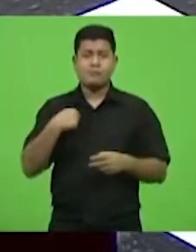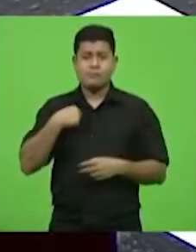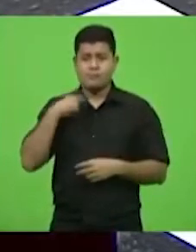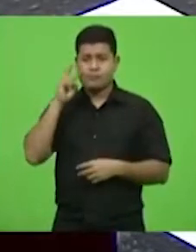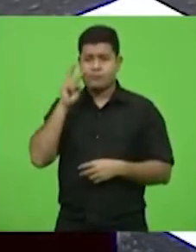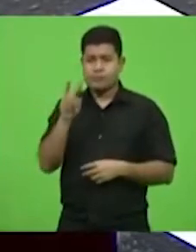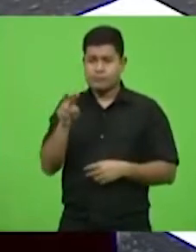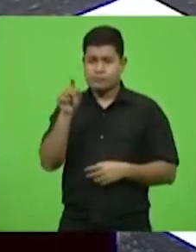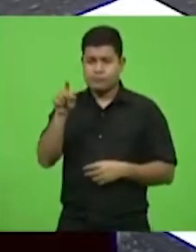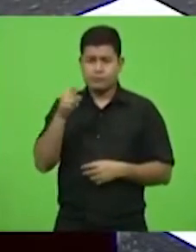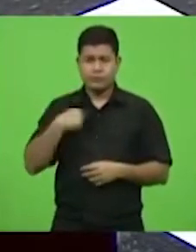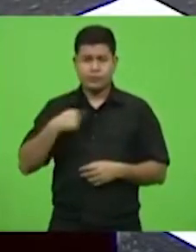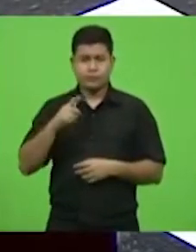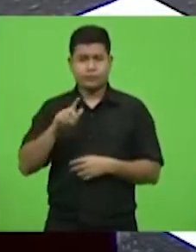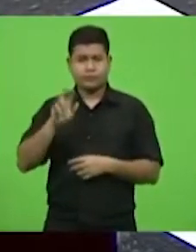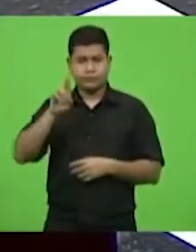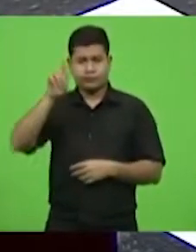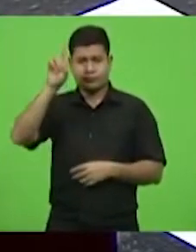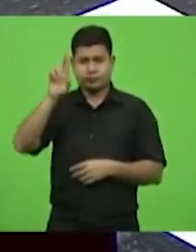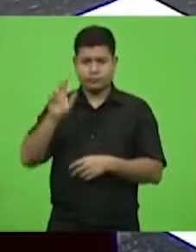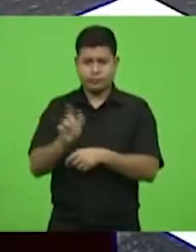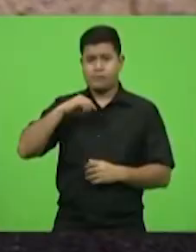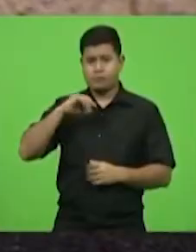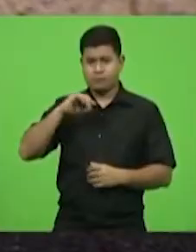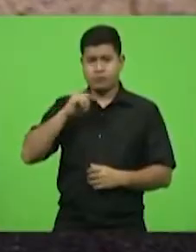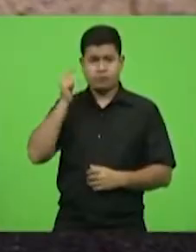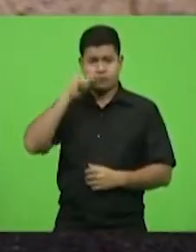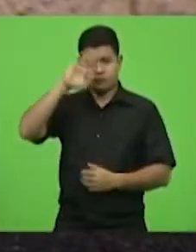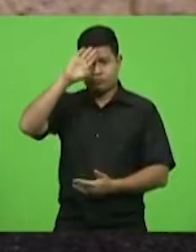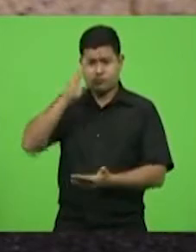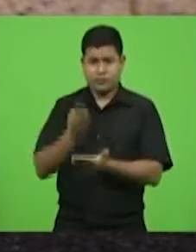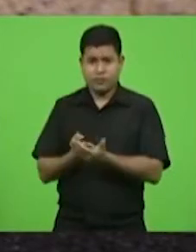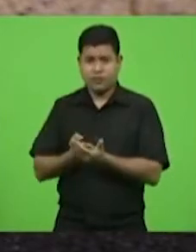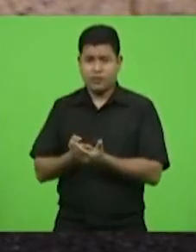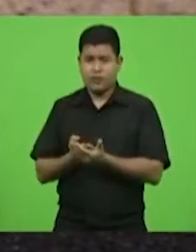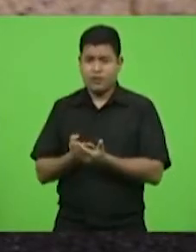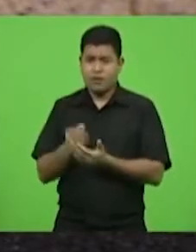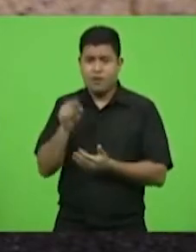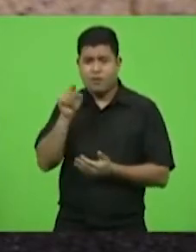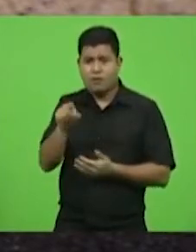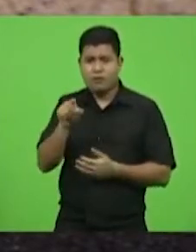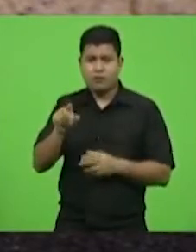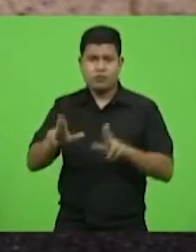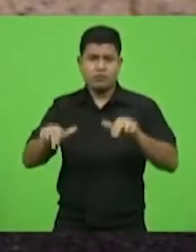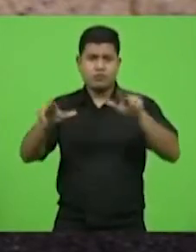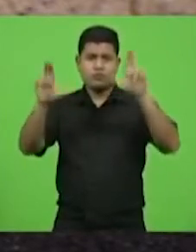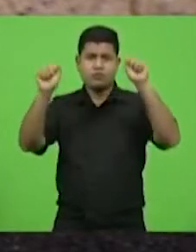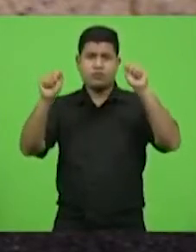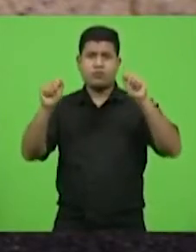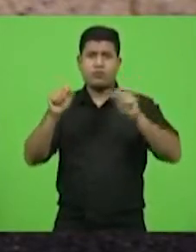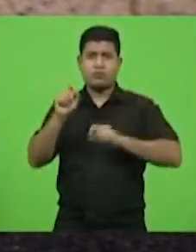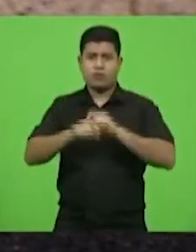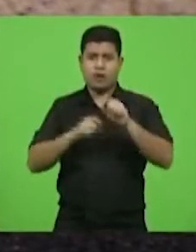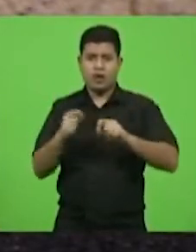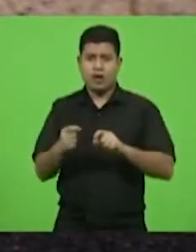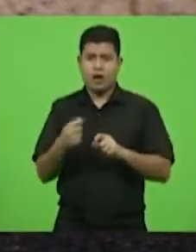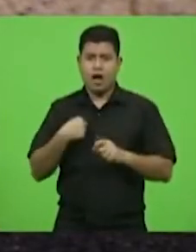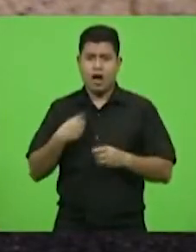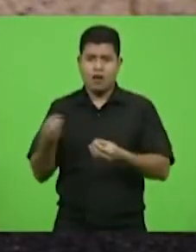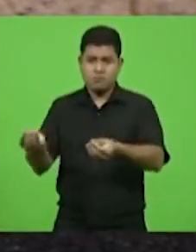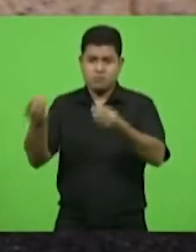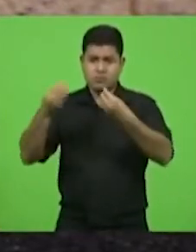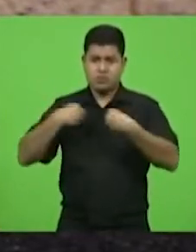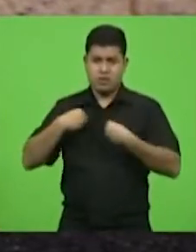dirigir as suas expressões às pessoas. O senhor nunca ousou me oferecer um cargo, uma